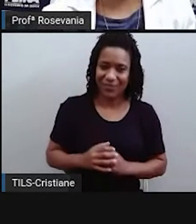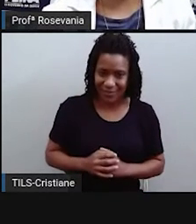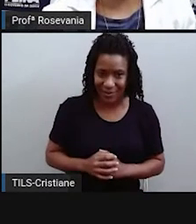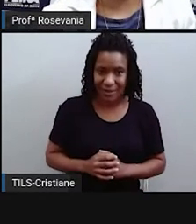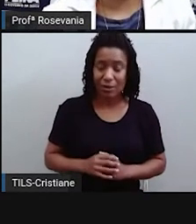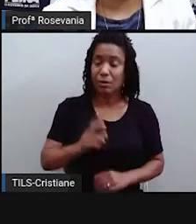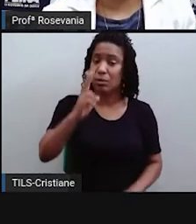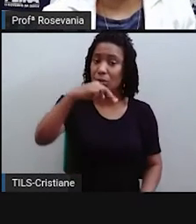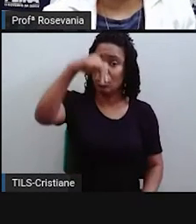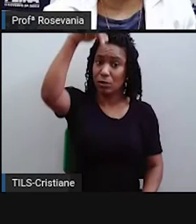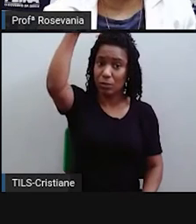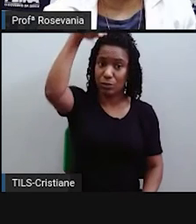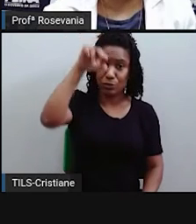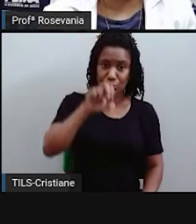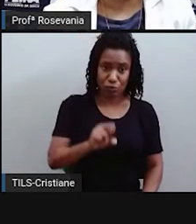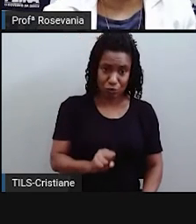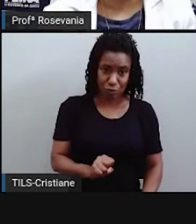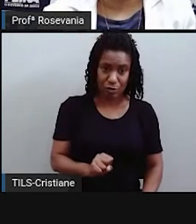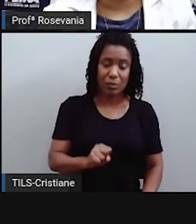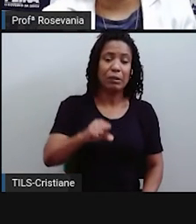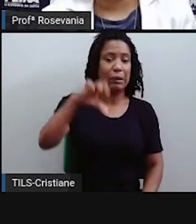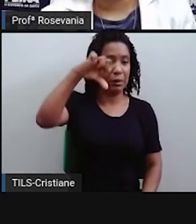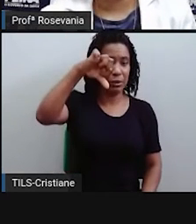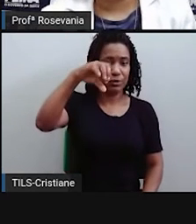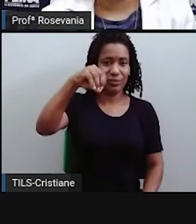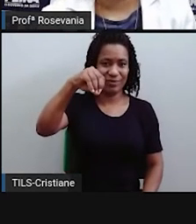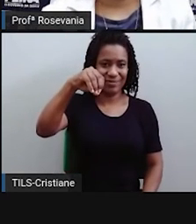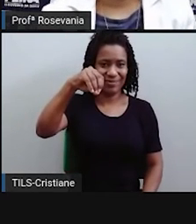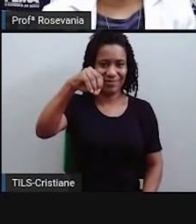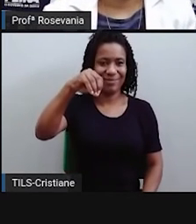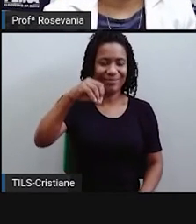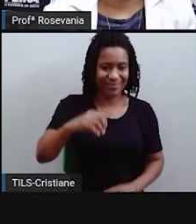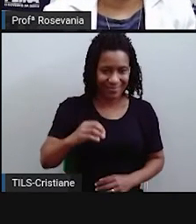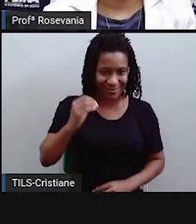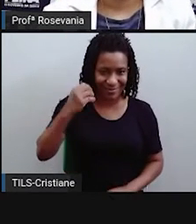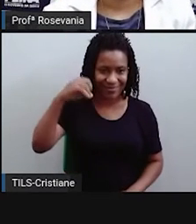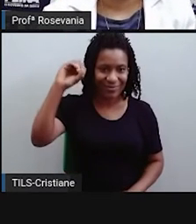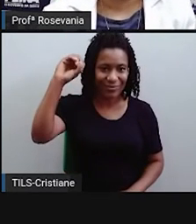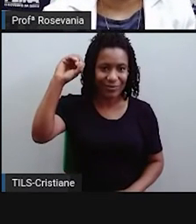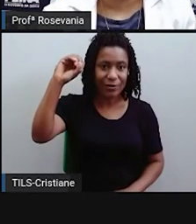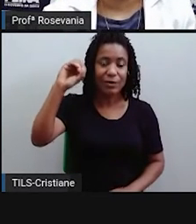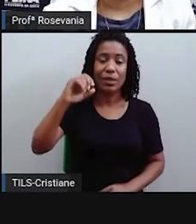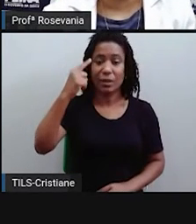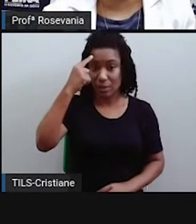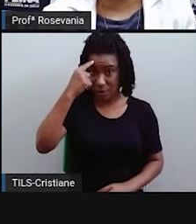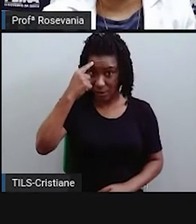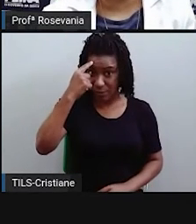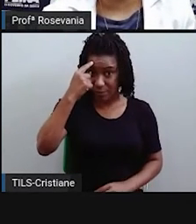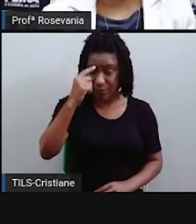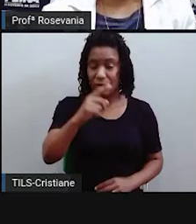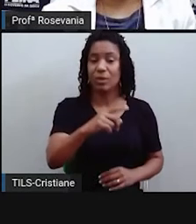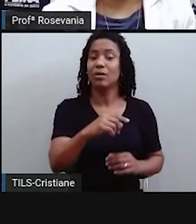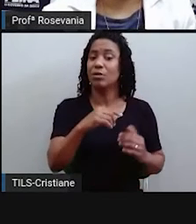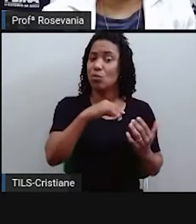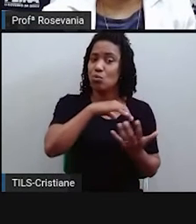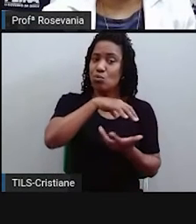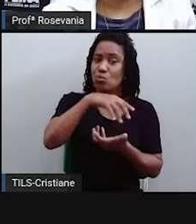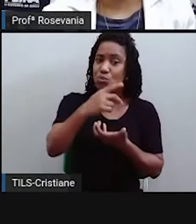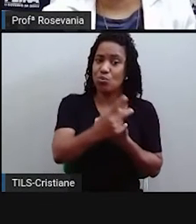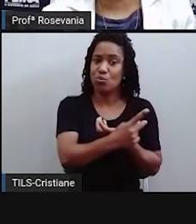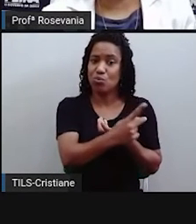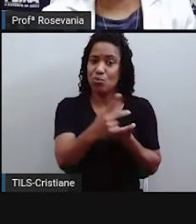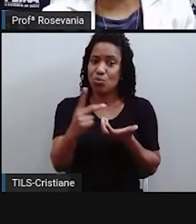É a diferença entre os paralelos e as latitudes. Os paralelos são só a linha numerada. E as